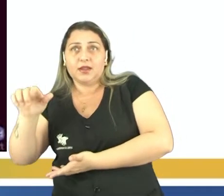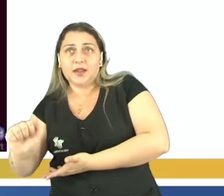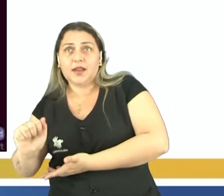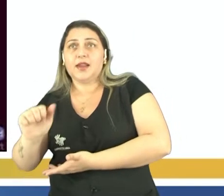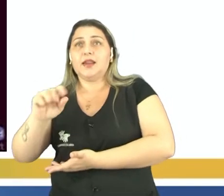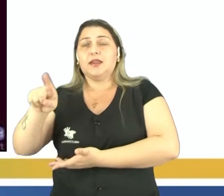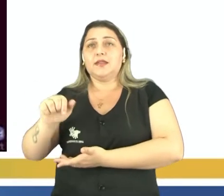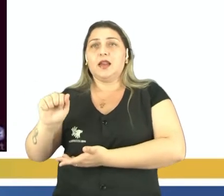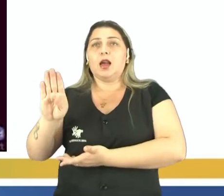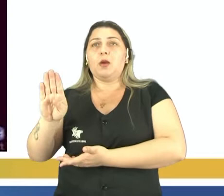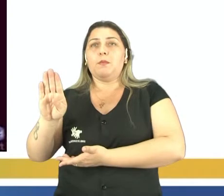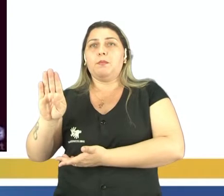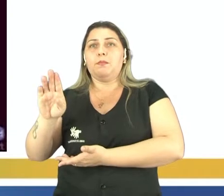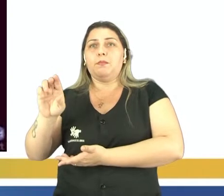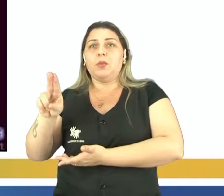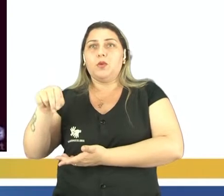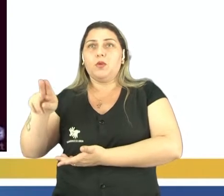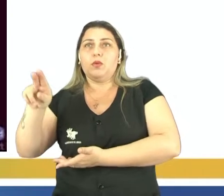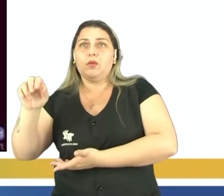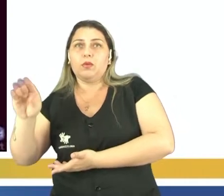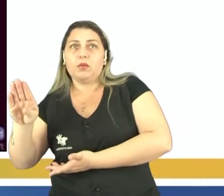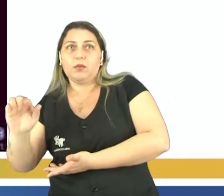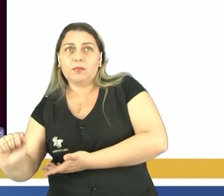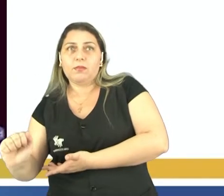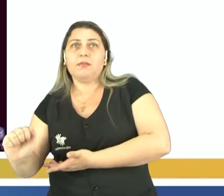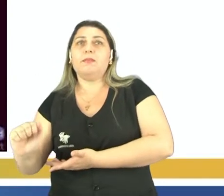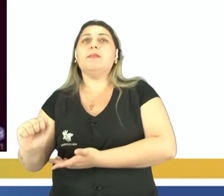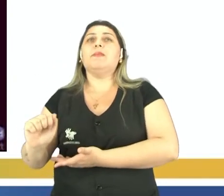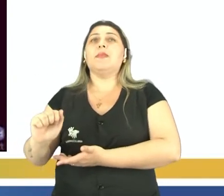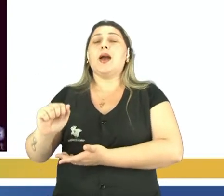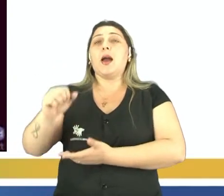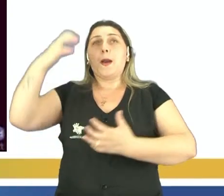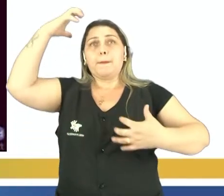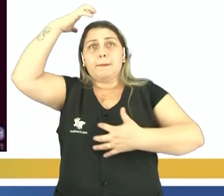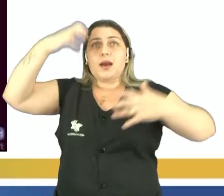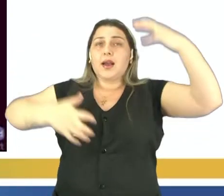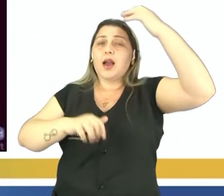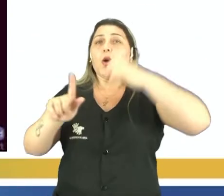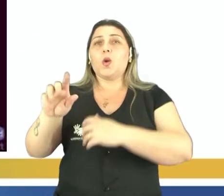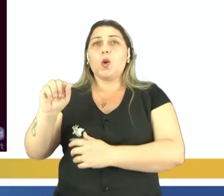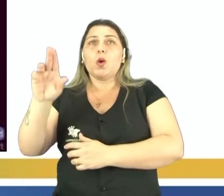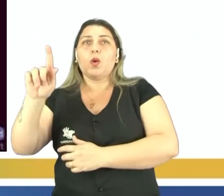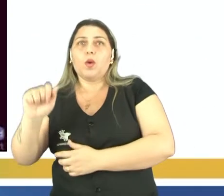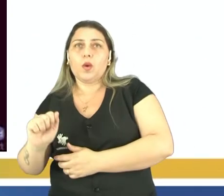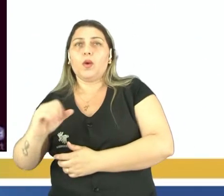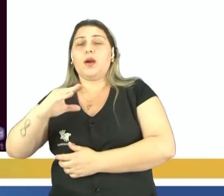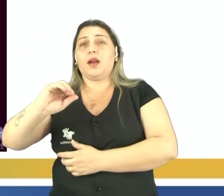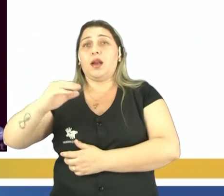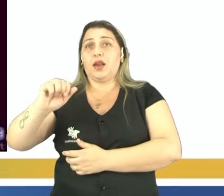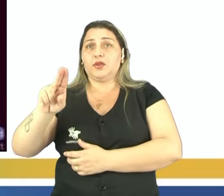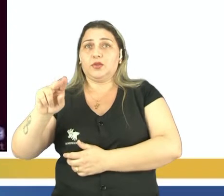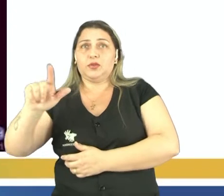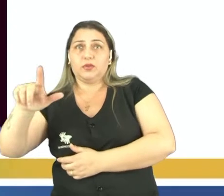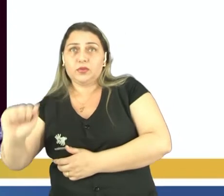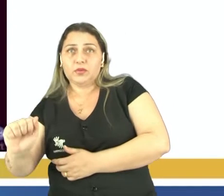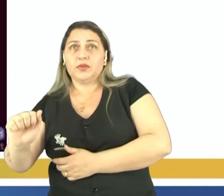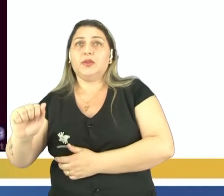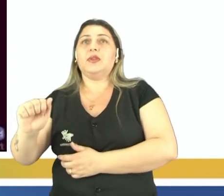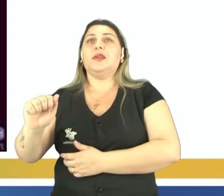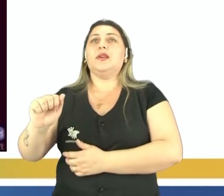zabumba, cachimbo, jabá, macaco, gogó, caçula, quitute,